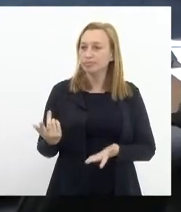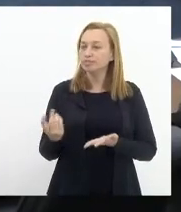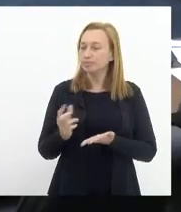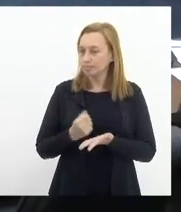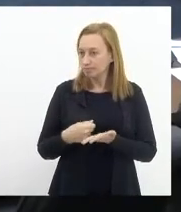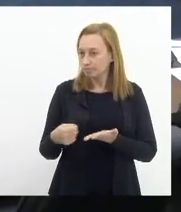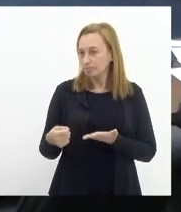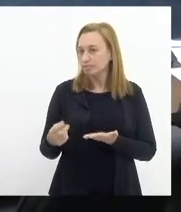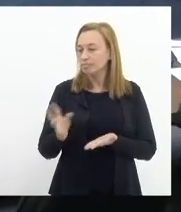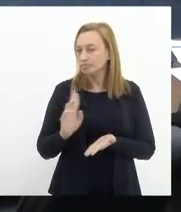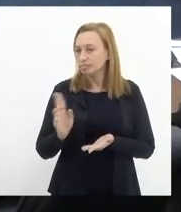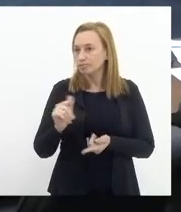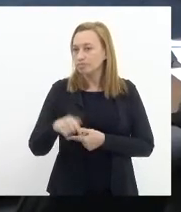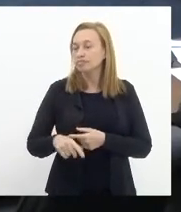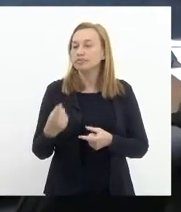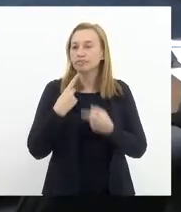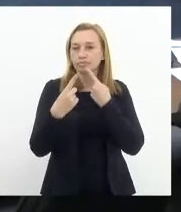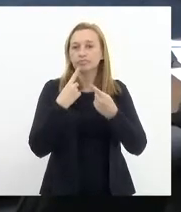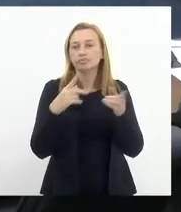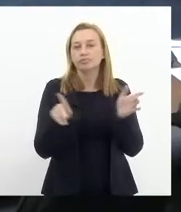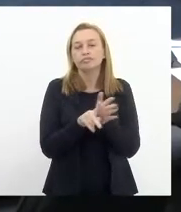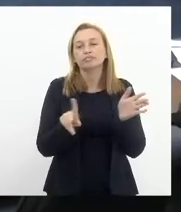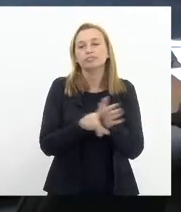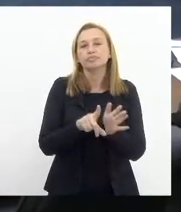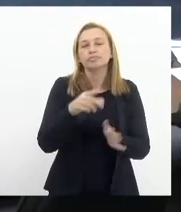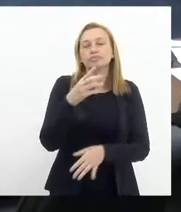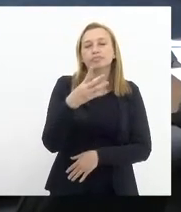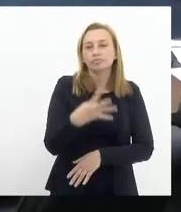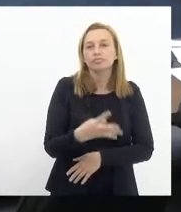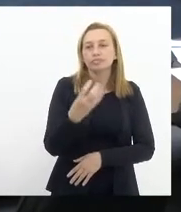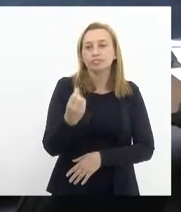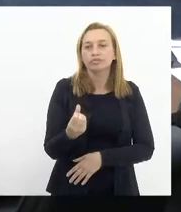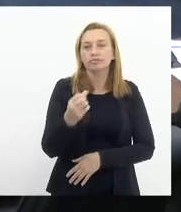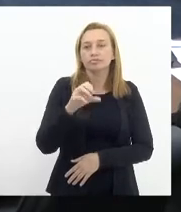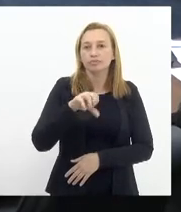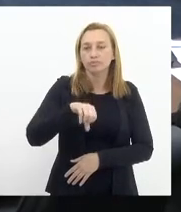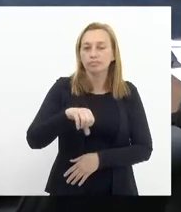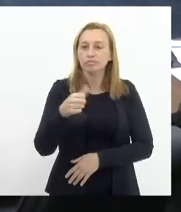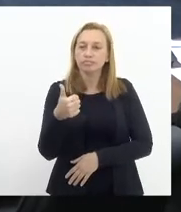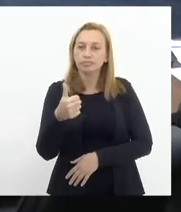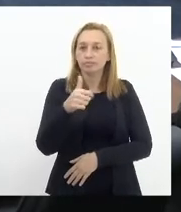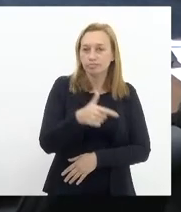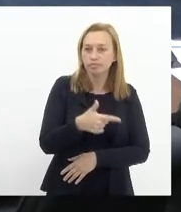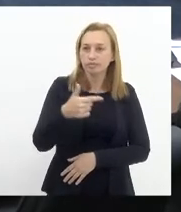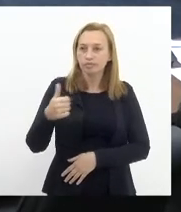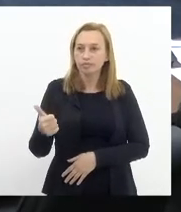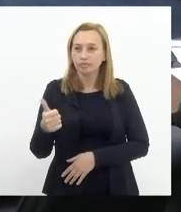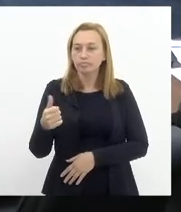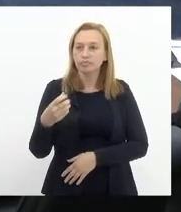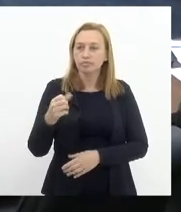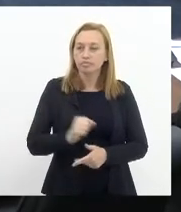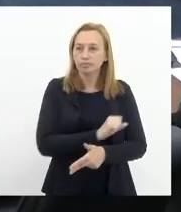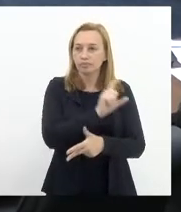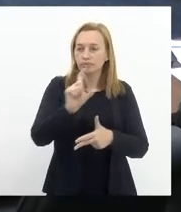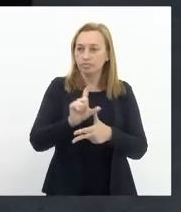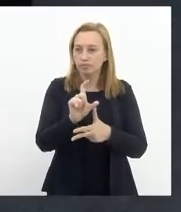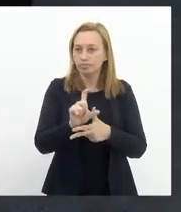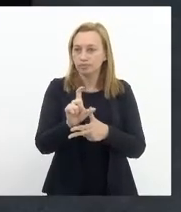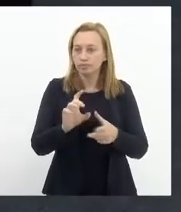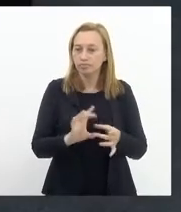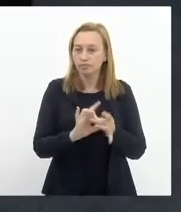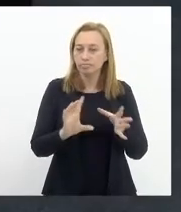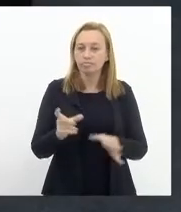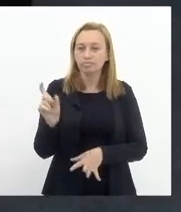para discutir o projeto de lei 4691 de 2021 do Poder Executivo que autoriza essa abertura de